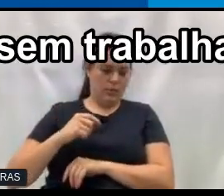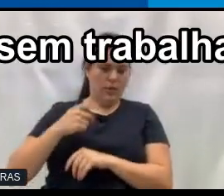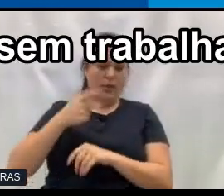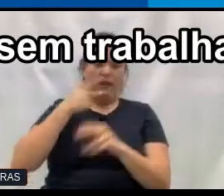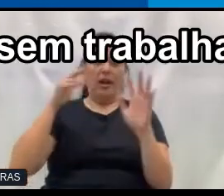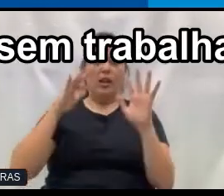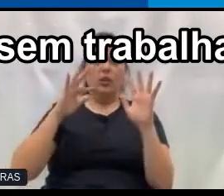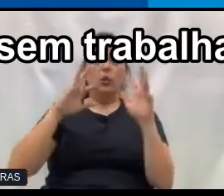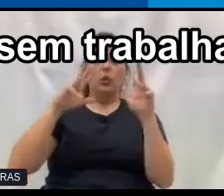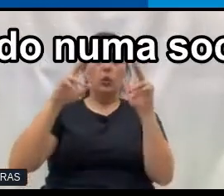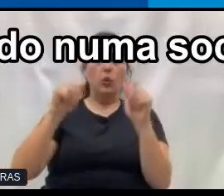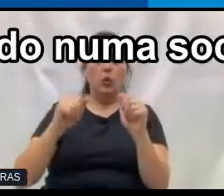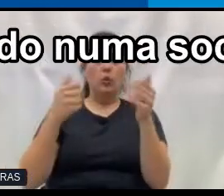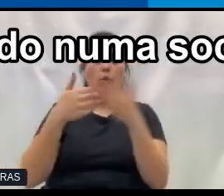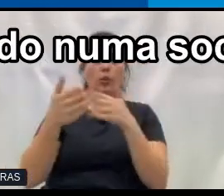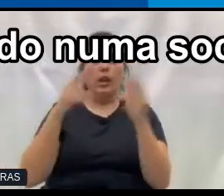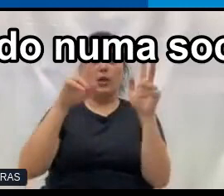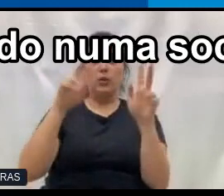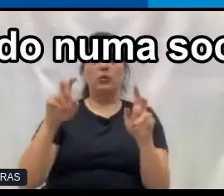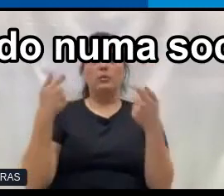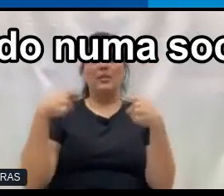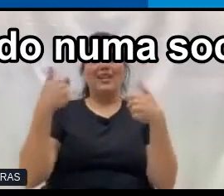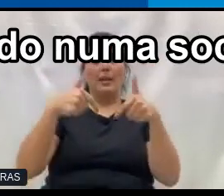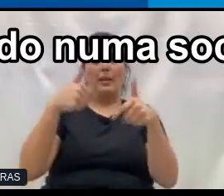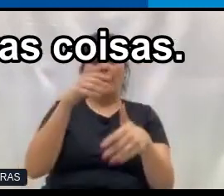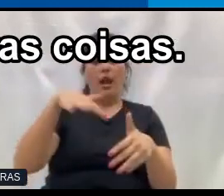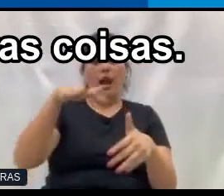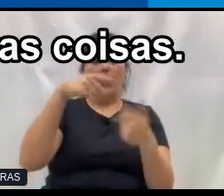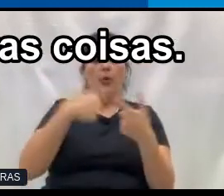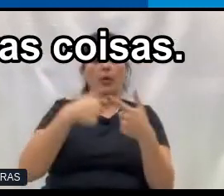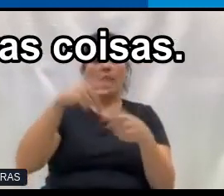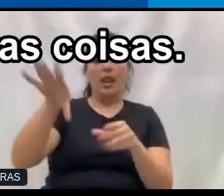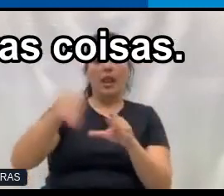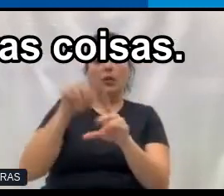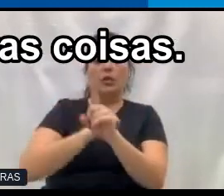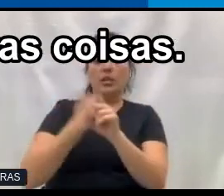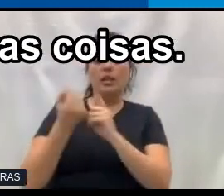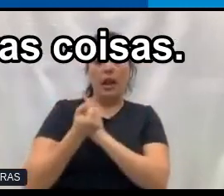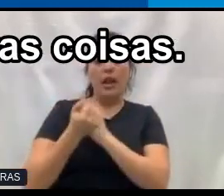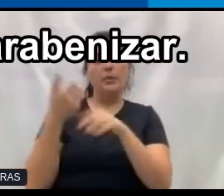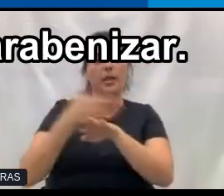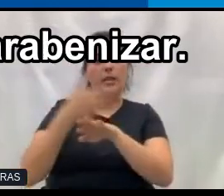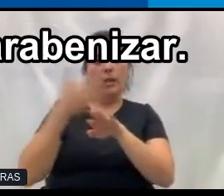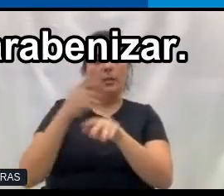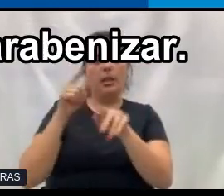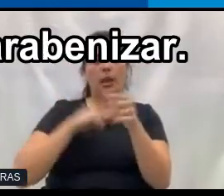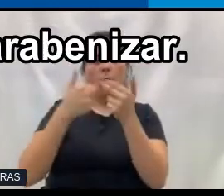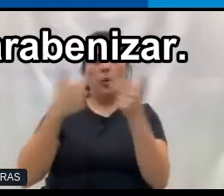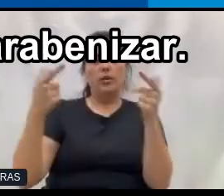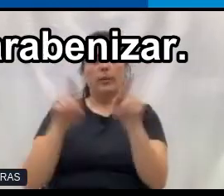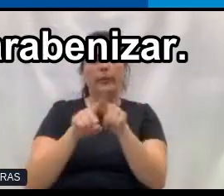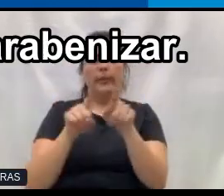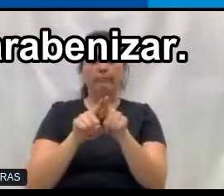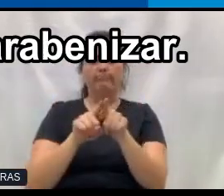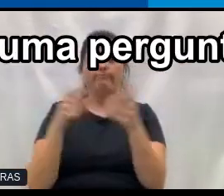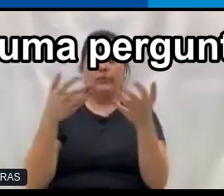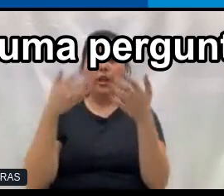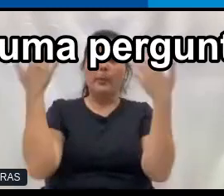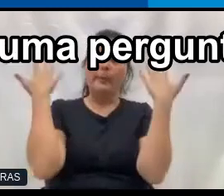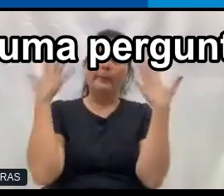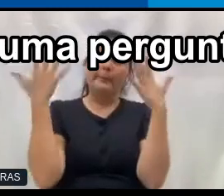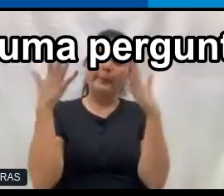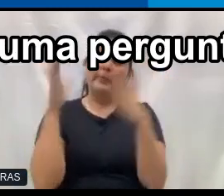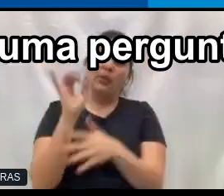trabalhar com isso, porque a gente está inserido numa sociedade, a gente tem outras coisas, e eu queria te parabenizar.